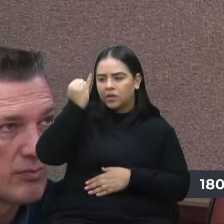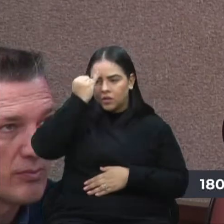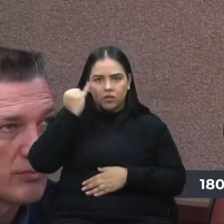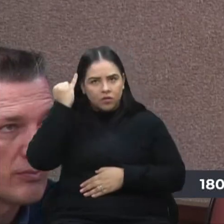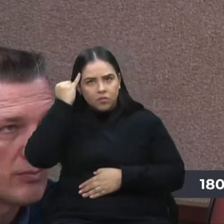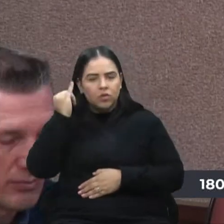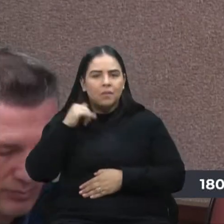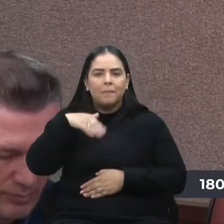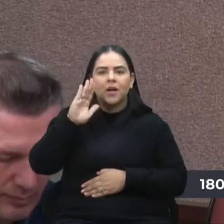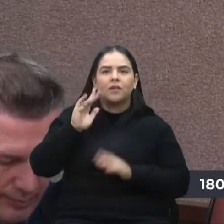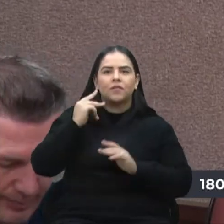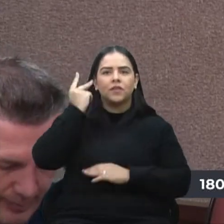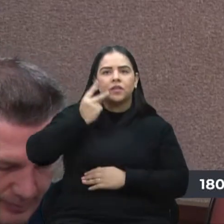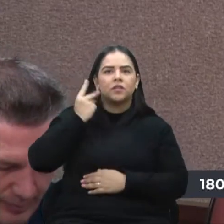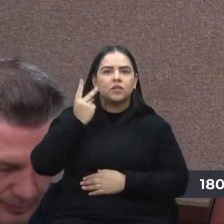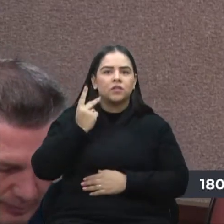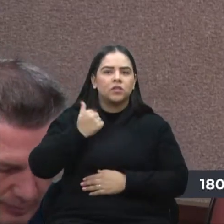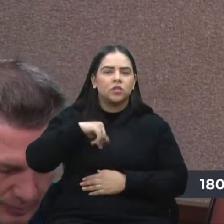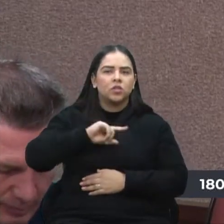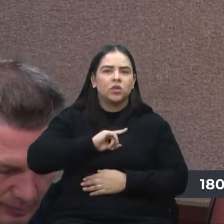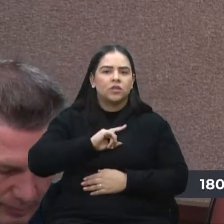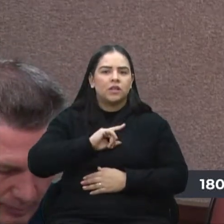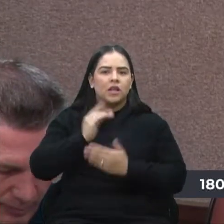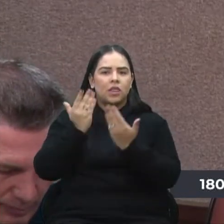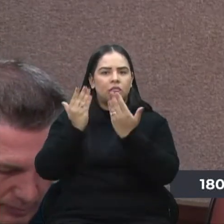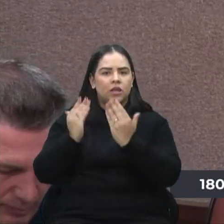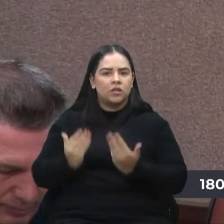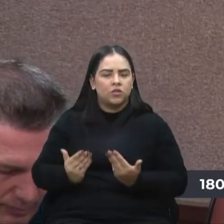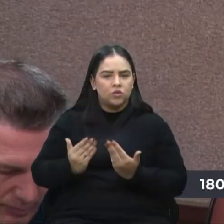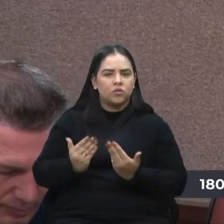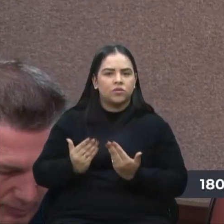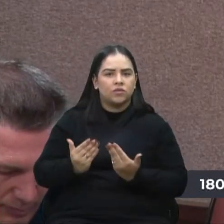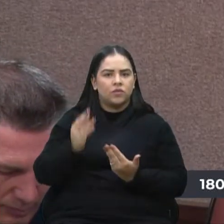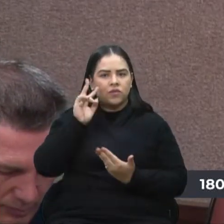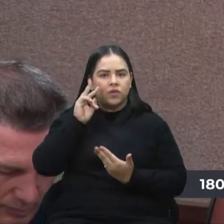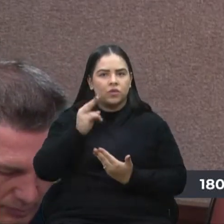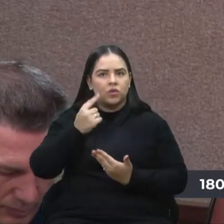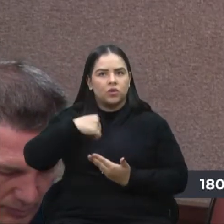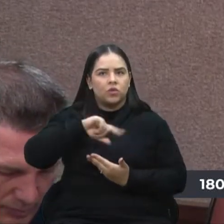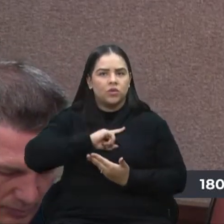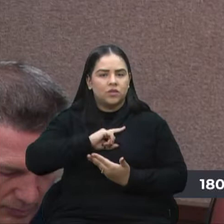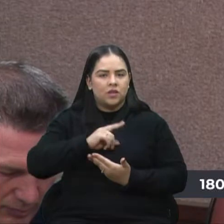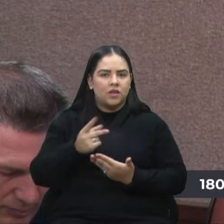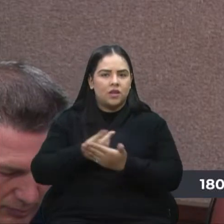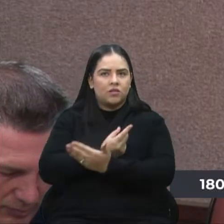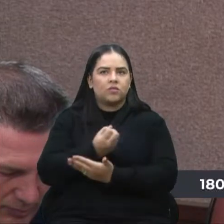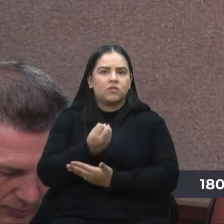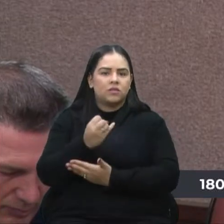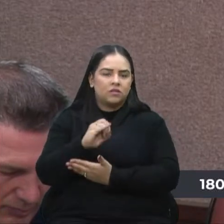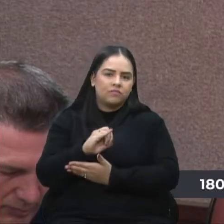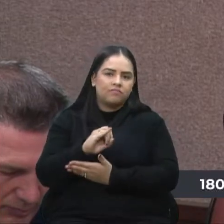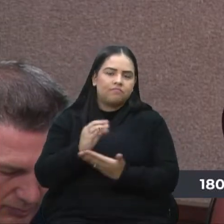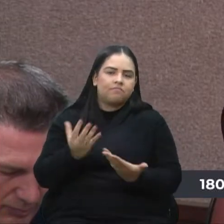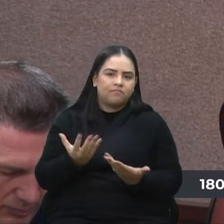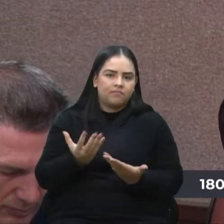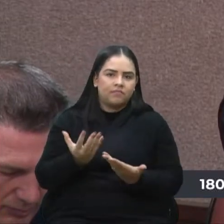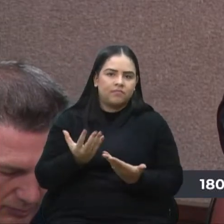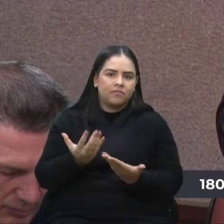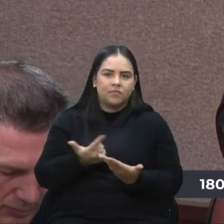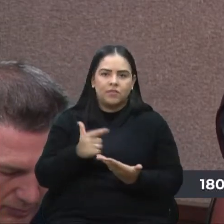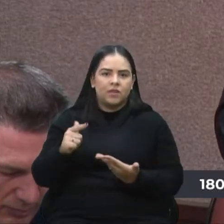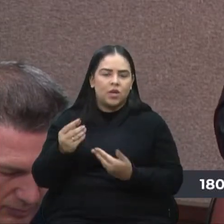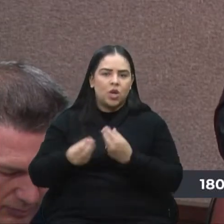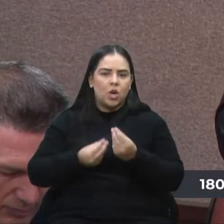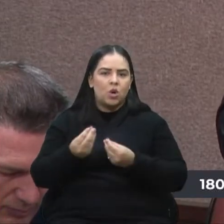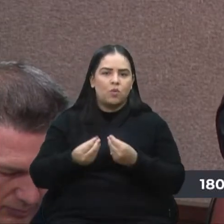vereadores levaram sugestões, e nós analisando os nomes a gente viu que a gente estaria cometendo uma injustiça e seria, não teria como